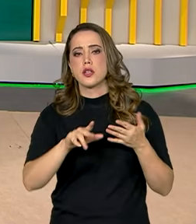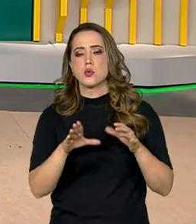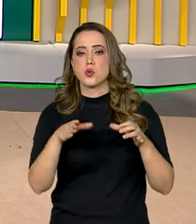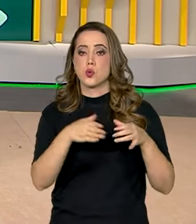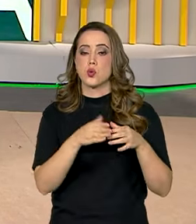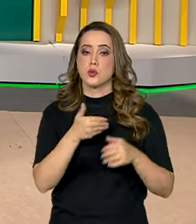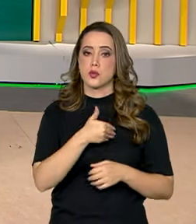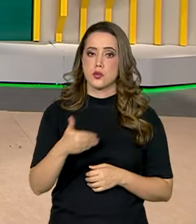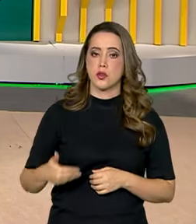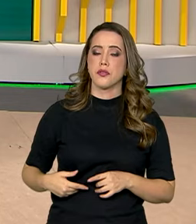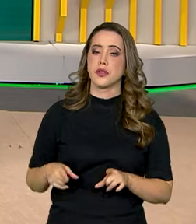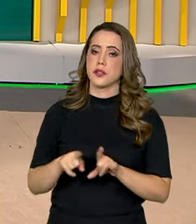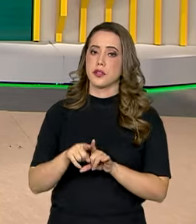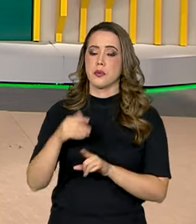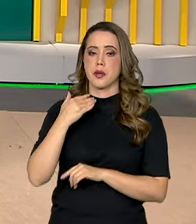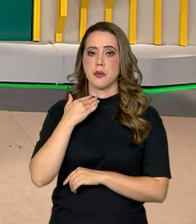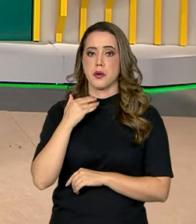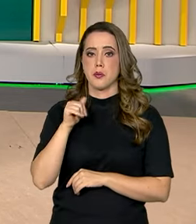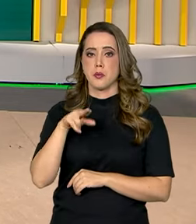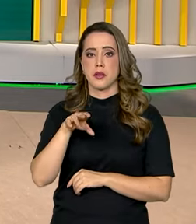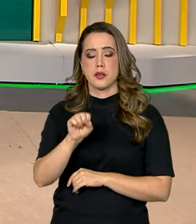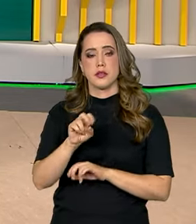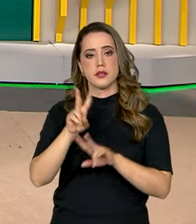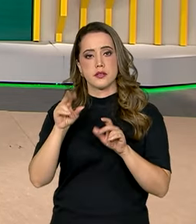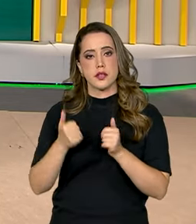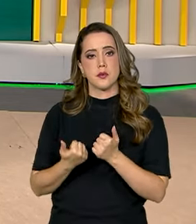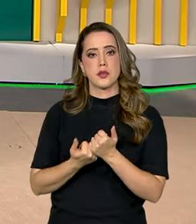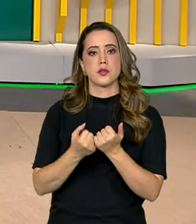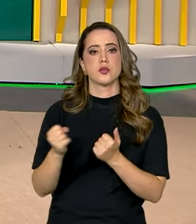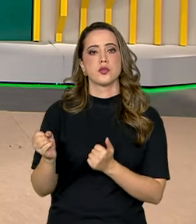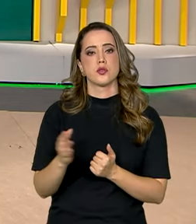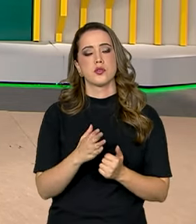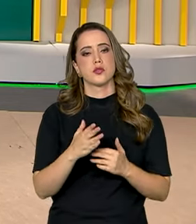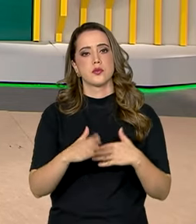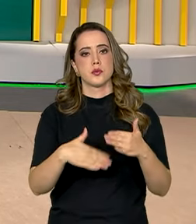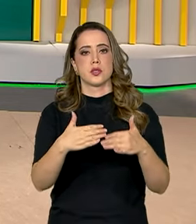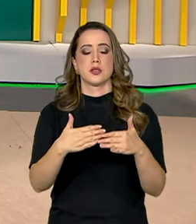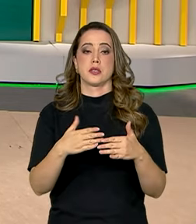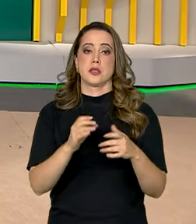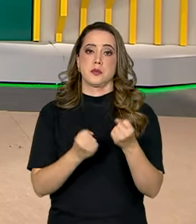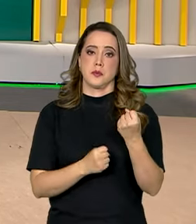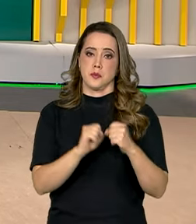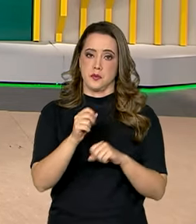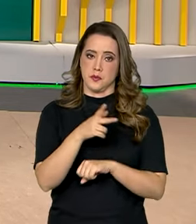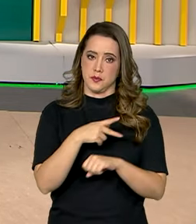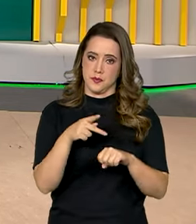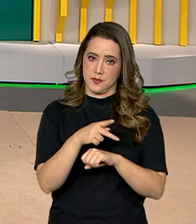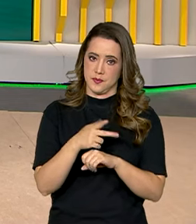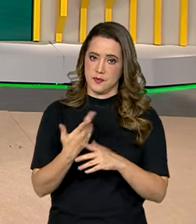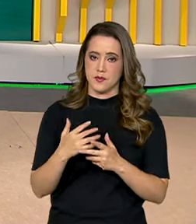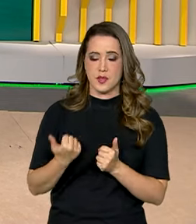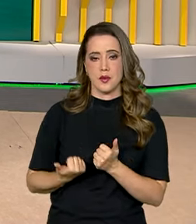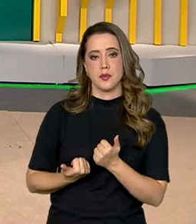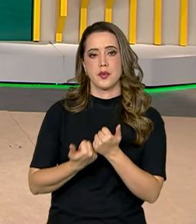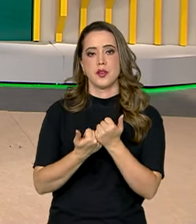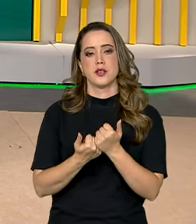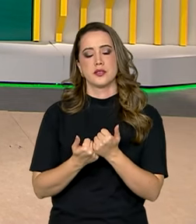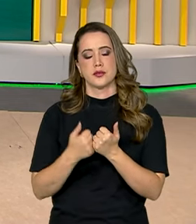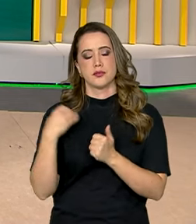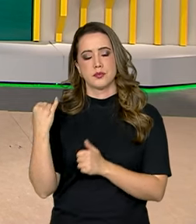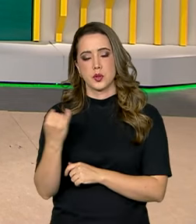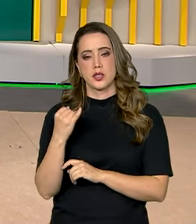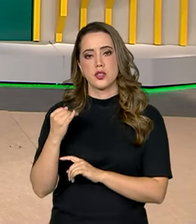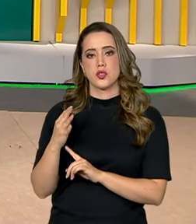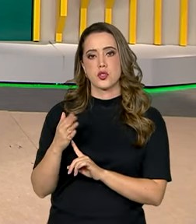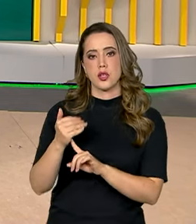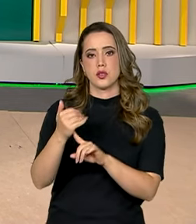inclusive pelo BNDES, que tem apoiado esse novo processo de industrialização do país, sustentado em alta tecnologia